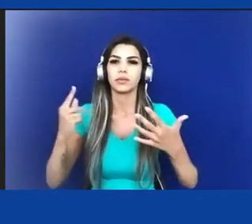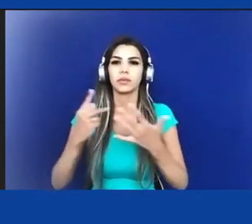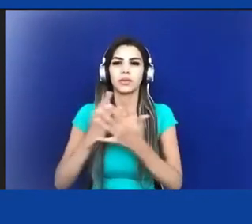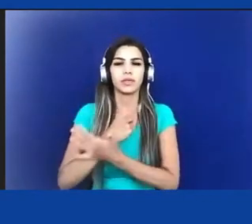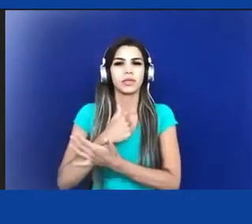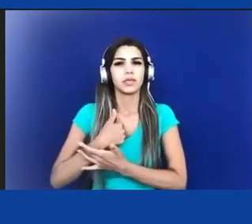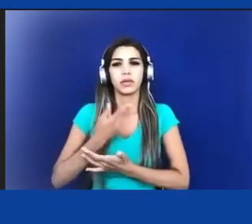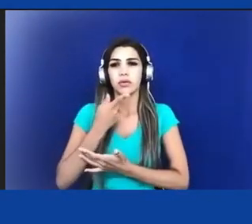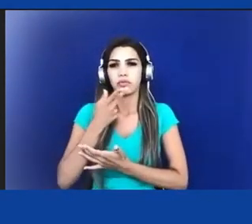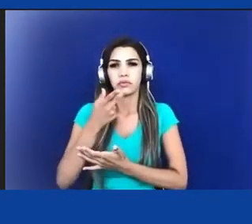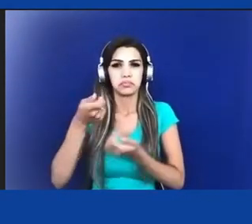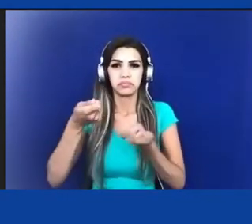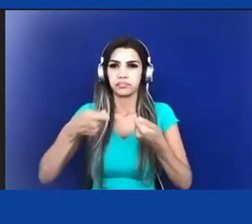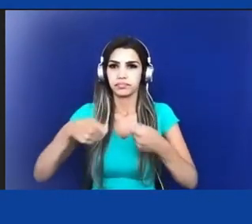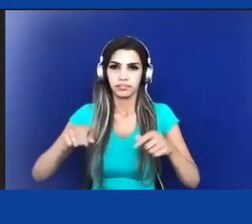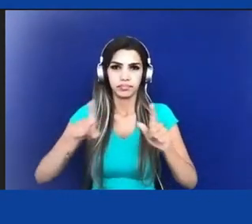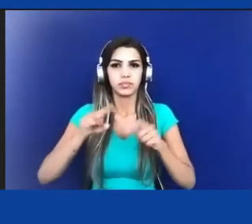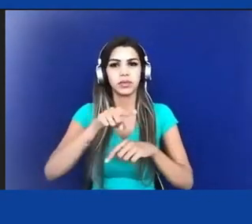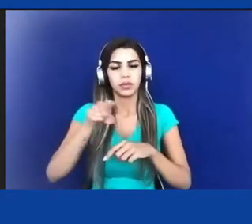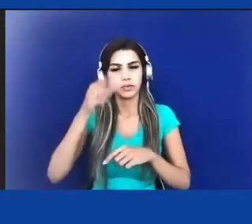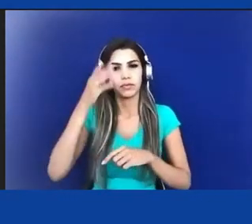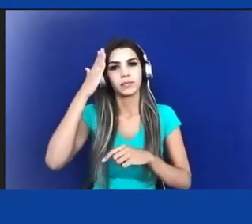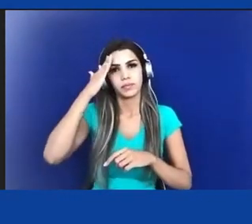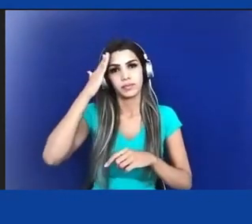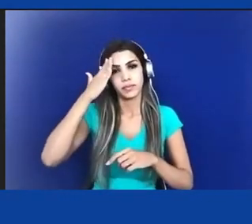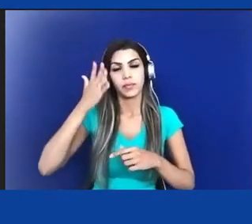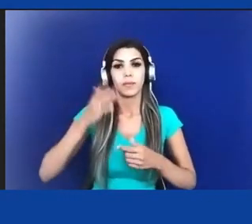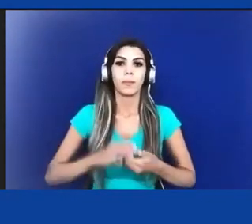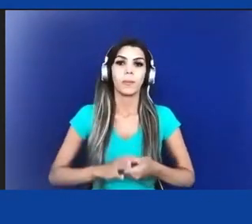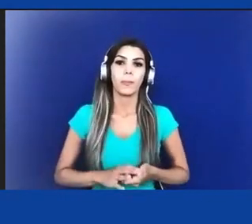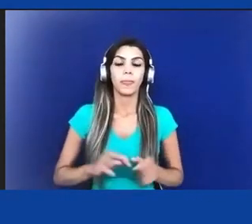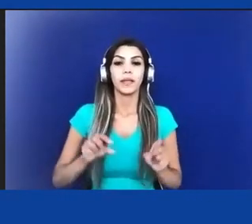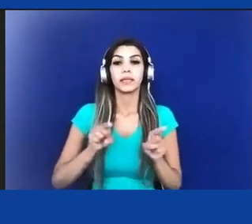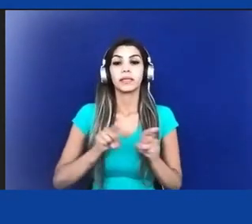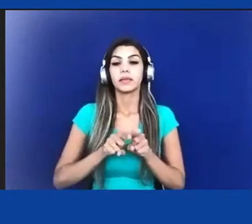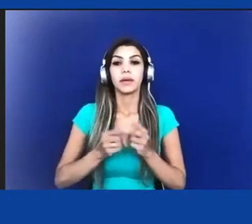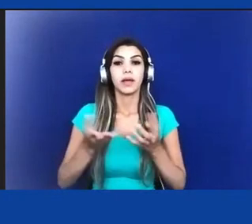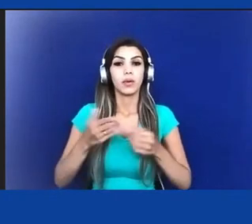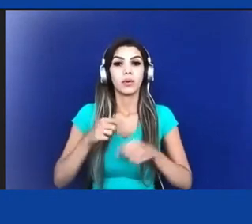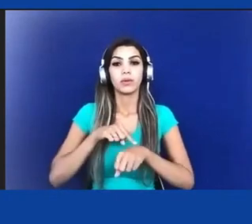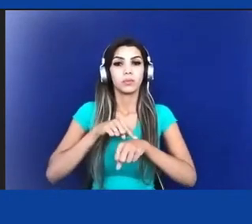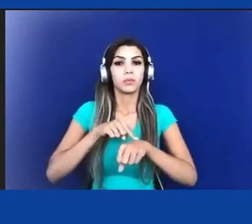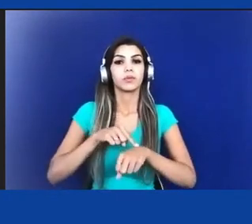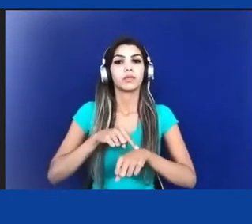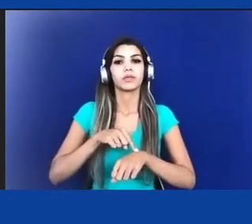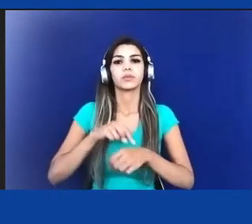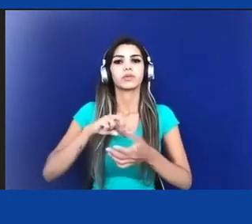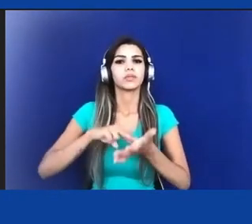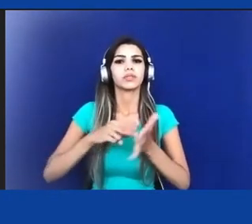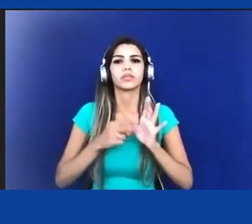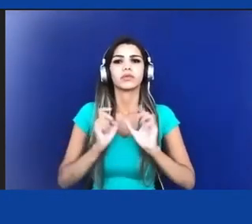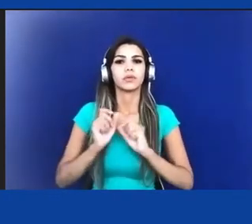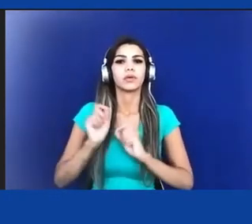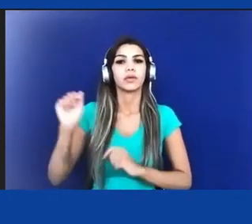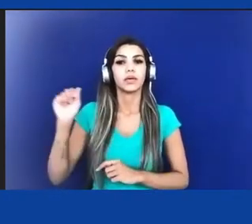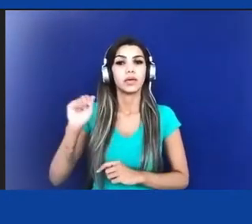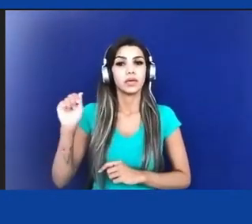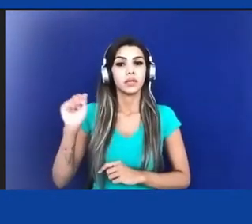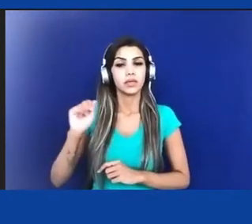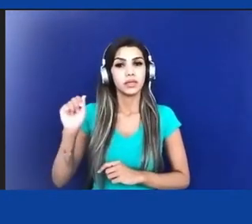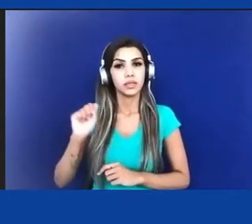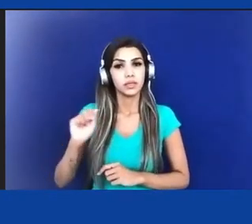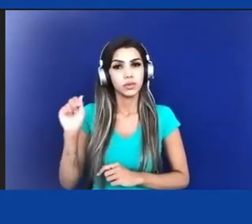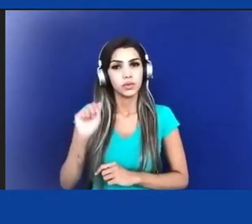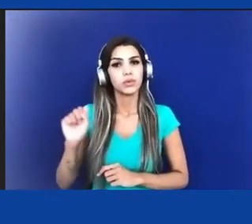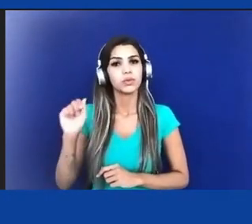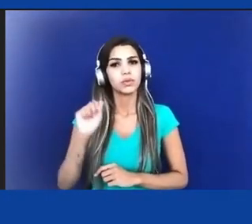como também significa um momento em que a nossa associação, ela precisa mudar. ela precisa